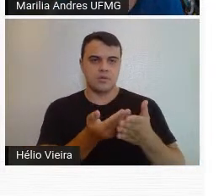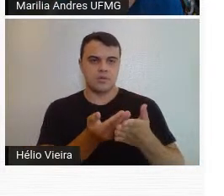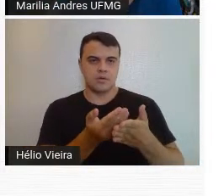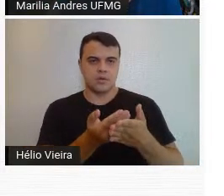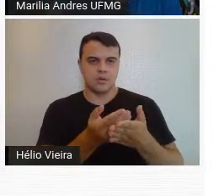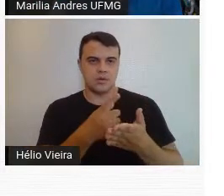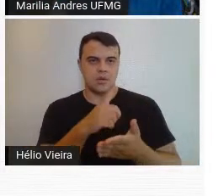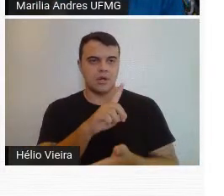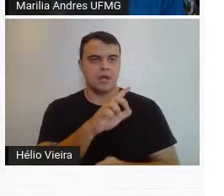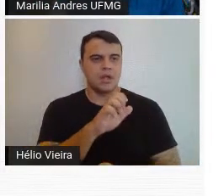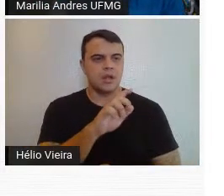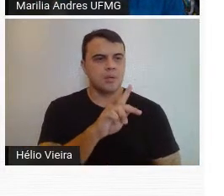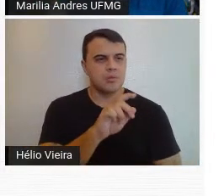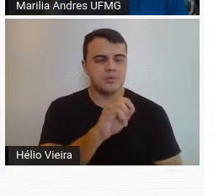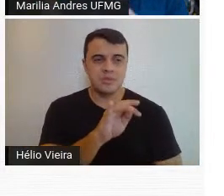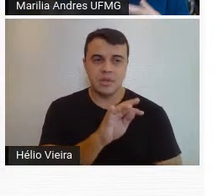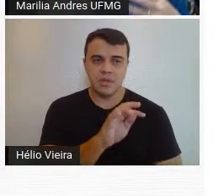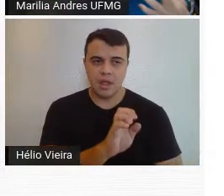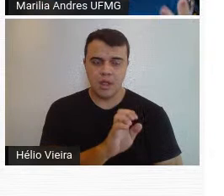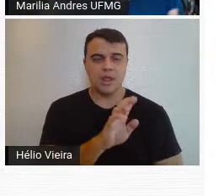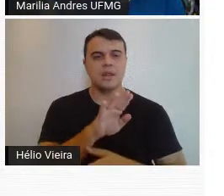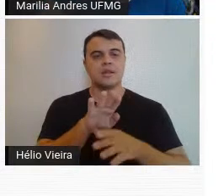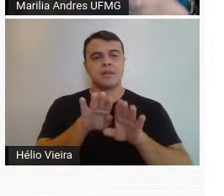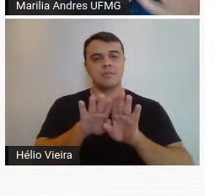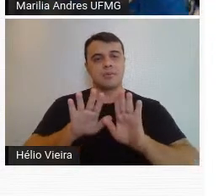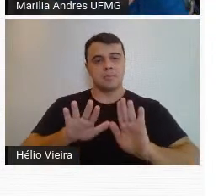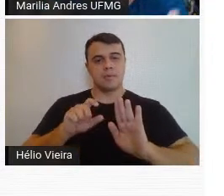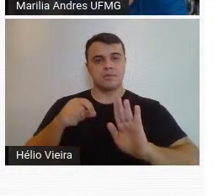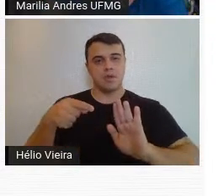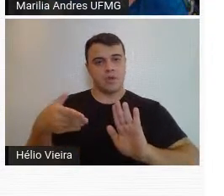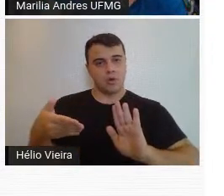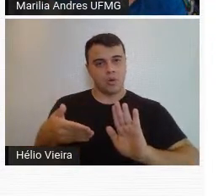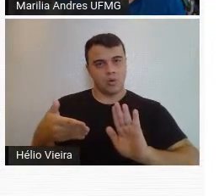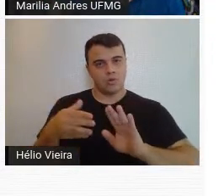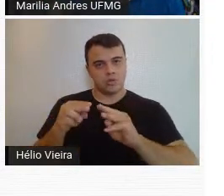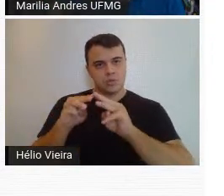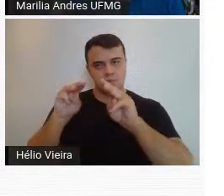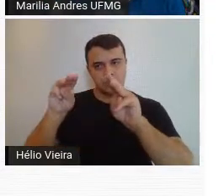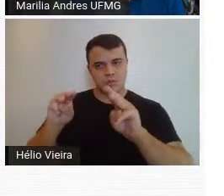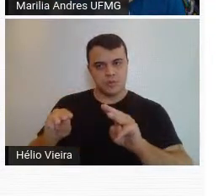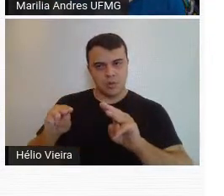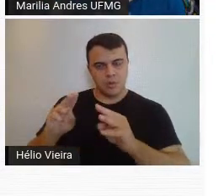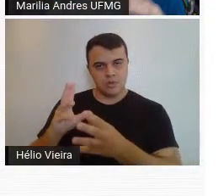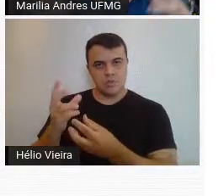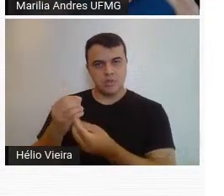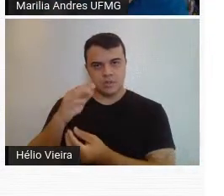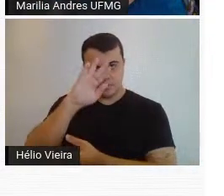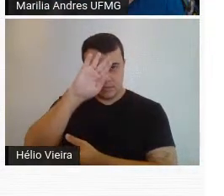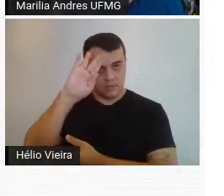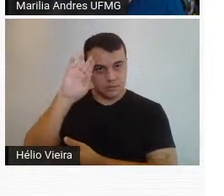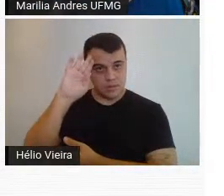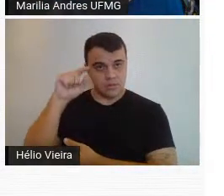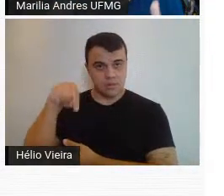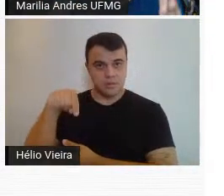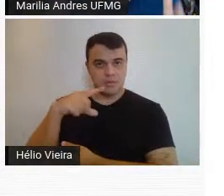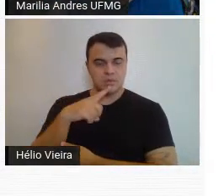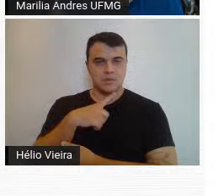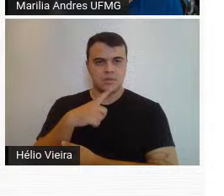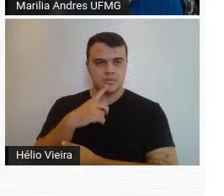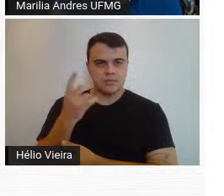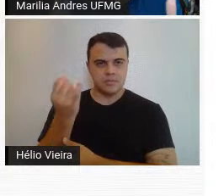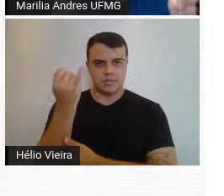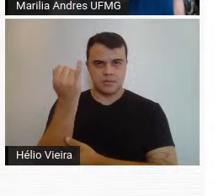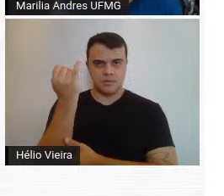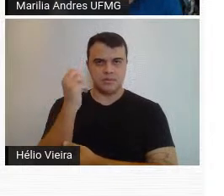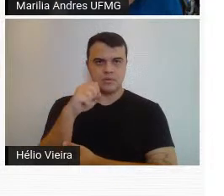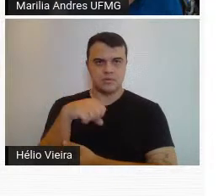Le Corbusier, mas, enfim, que hoje é o Museu de Arte da Pampulha, é um marco muito